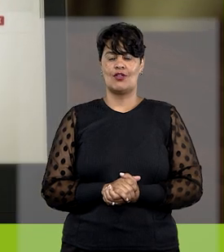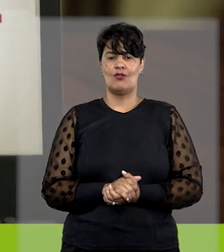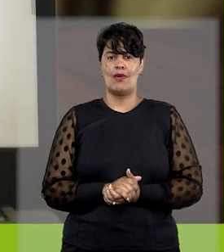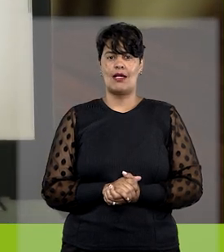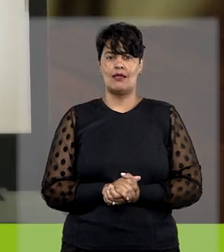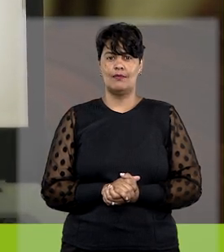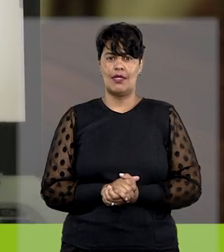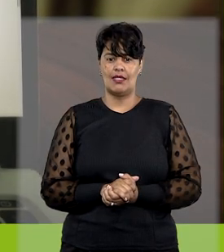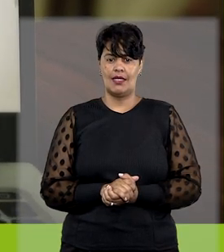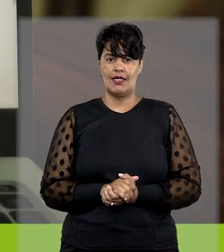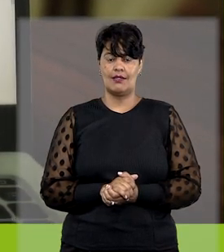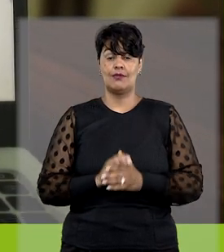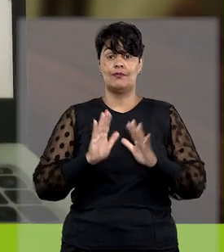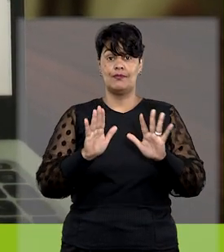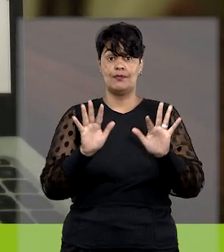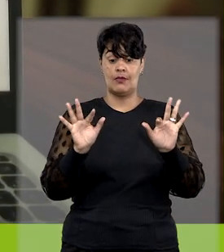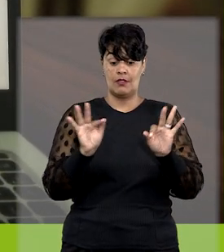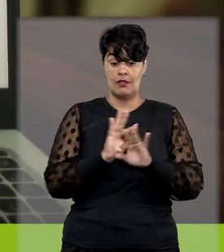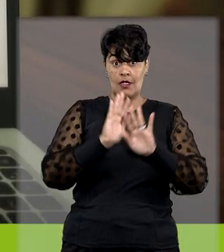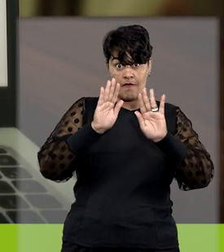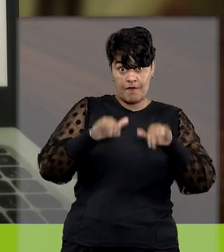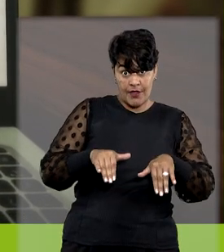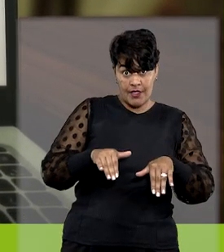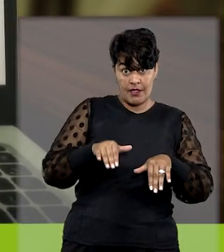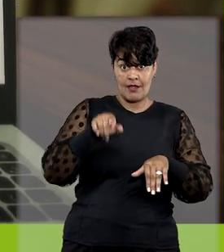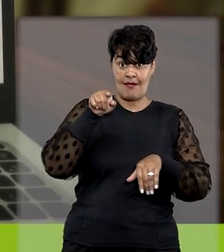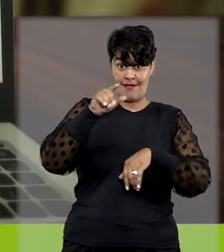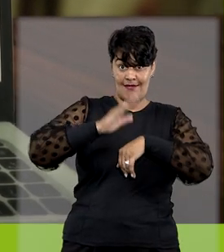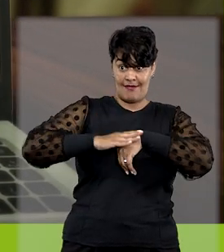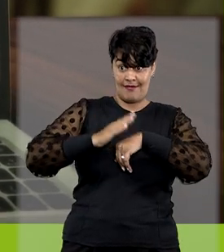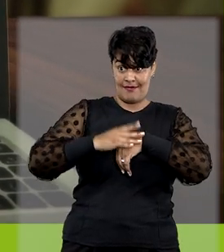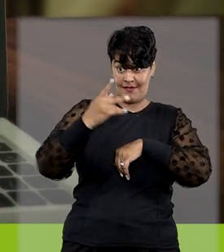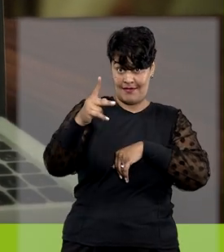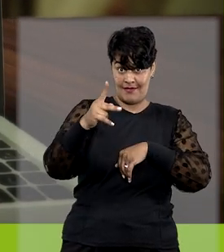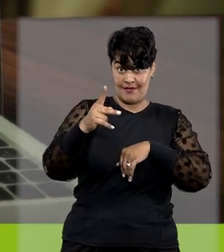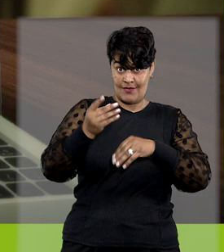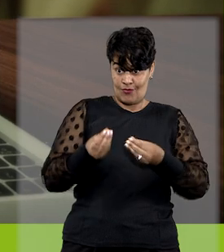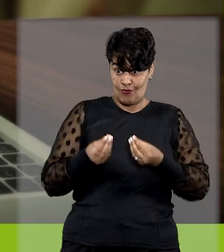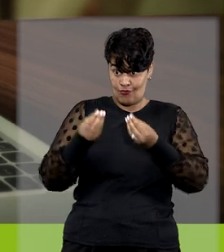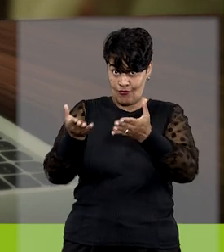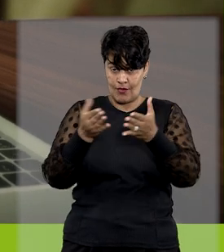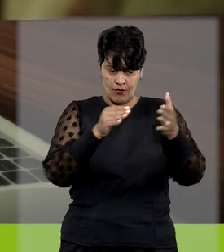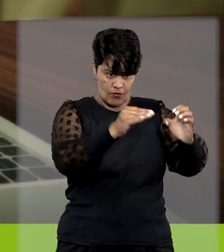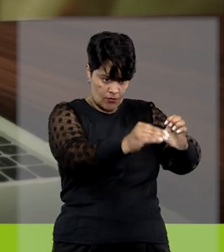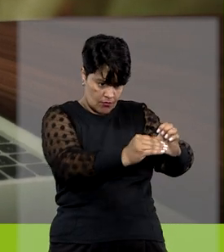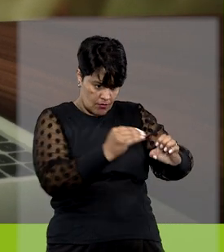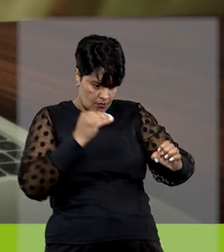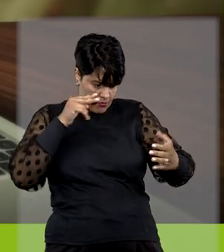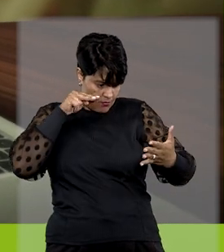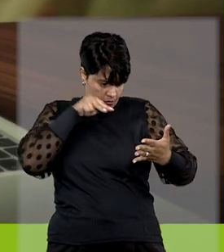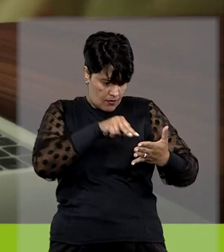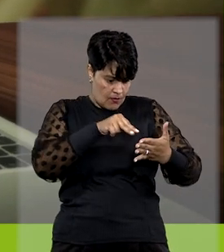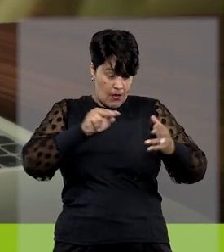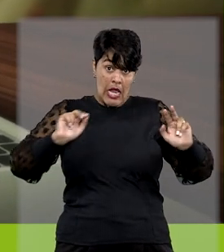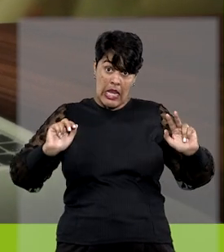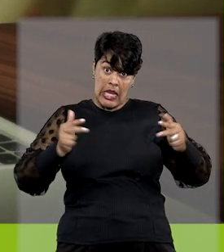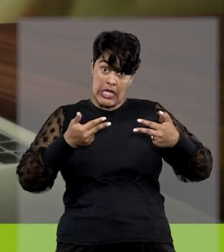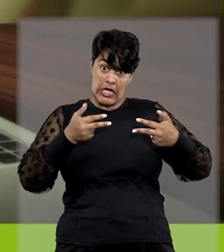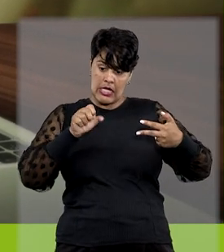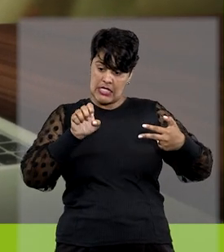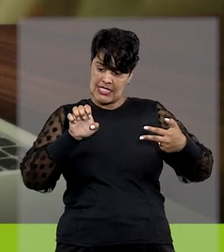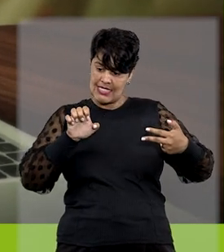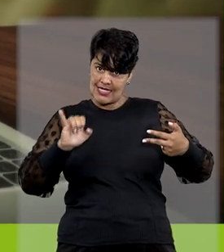Ao efetuar a liberação de assinatura externa, o usuário recebe por e-mail um link de acesso ao SEI para